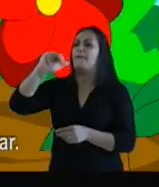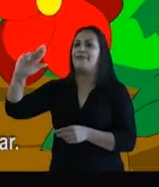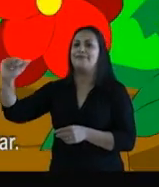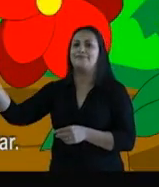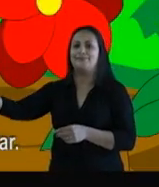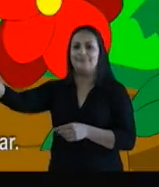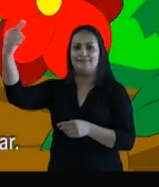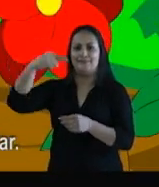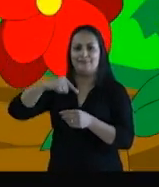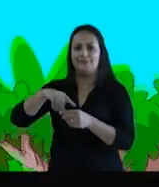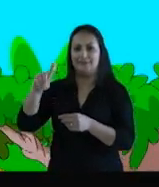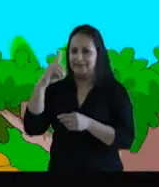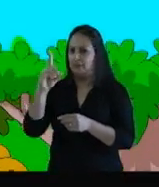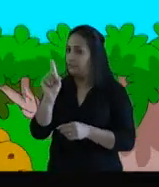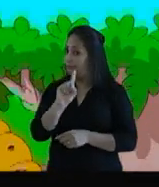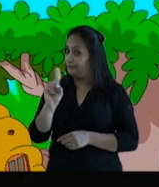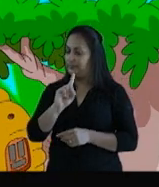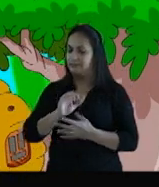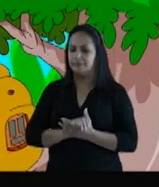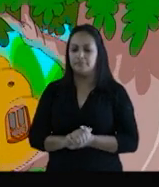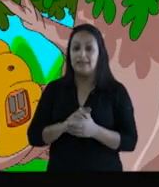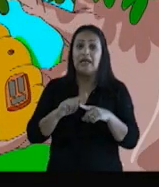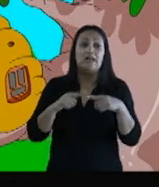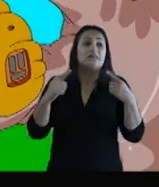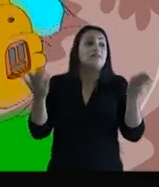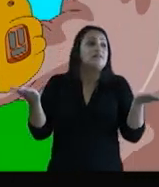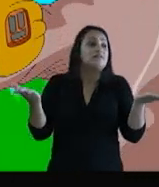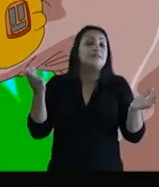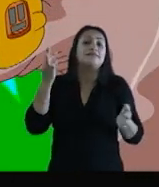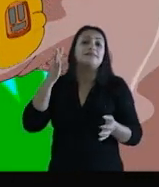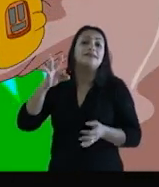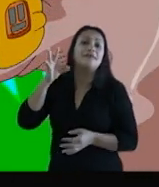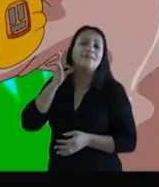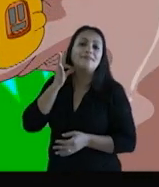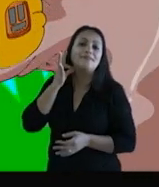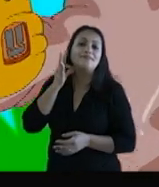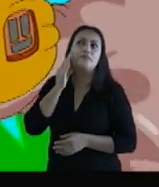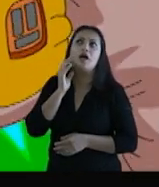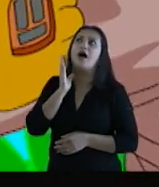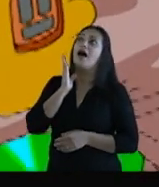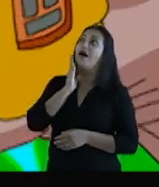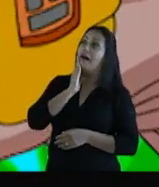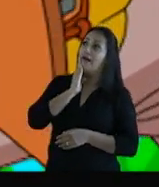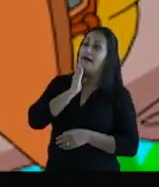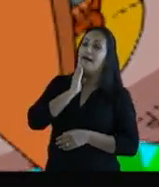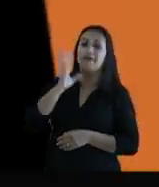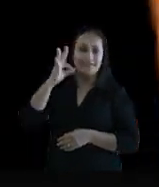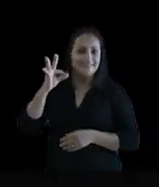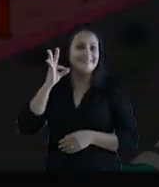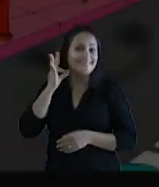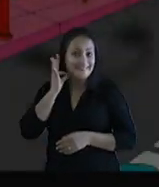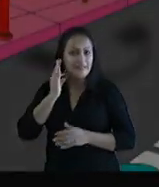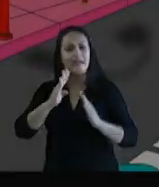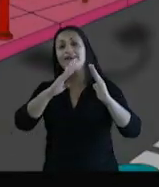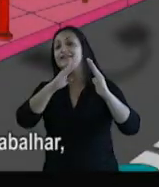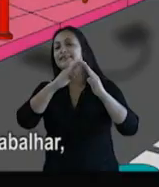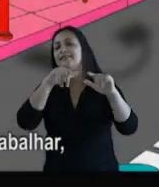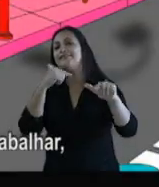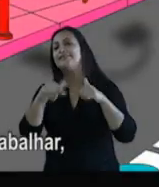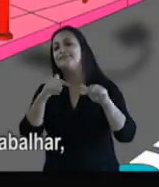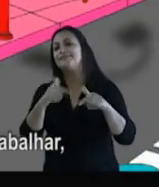a EGIPTE voltar. Mas, mas, e as abelhas? Ah, as abelhinhas?